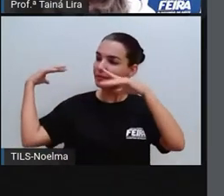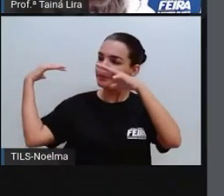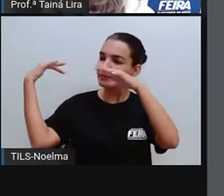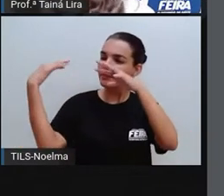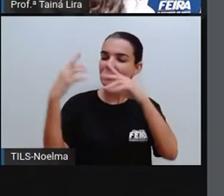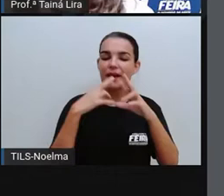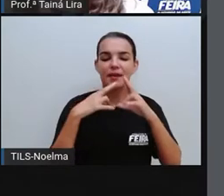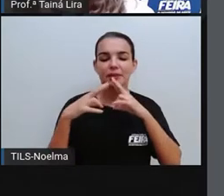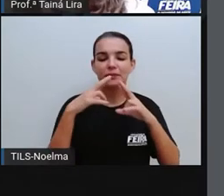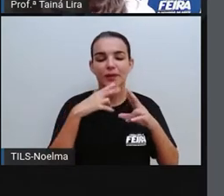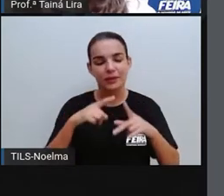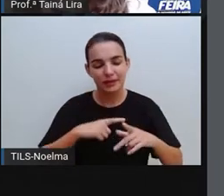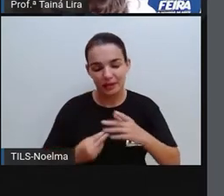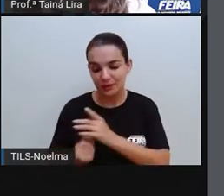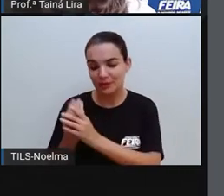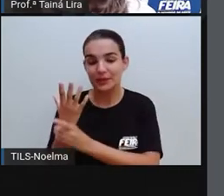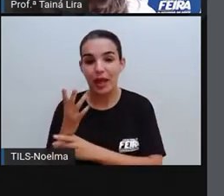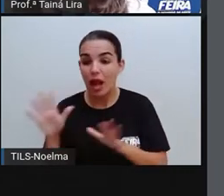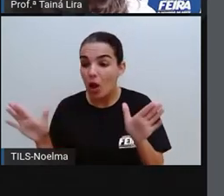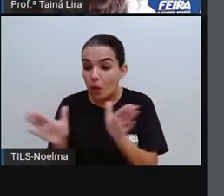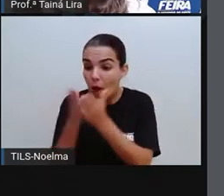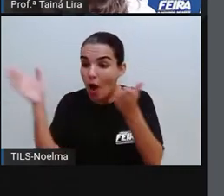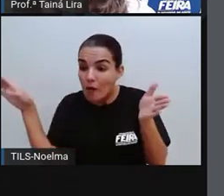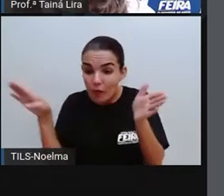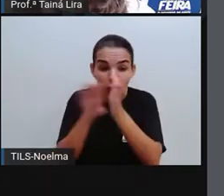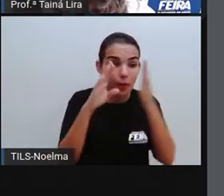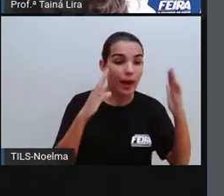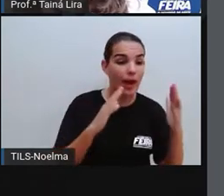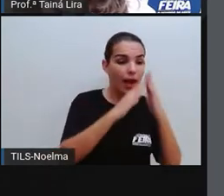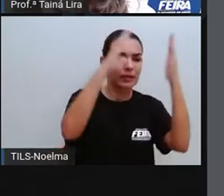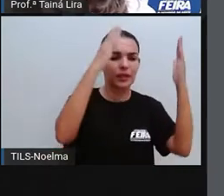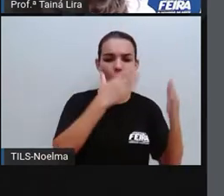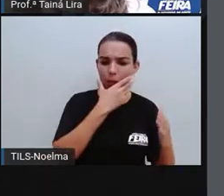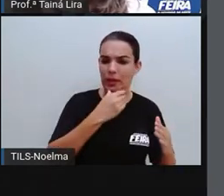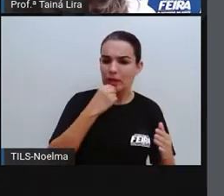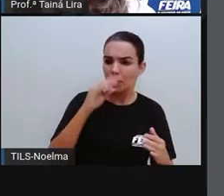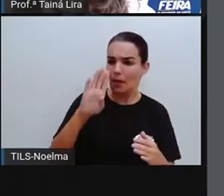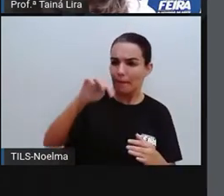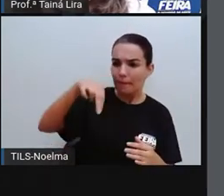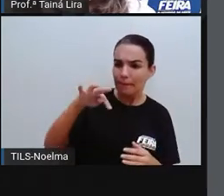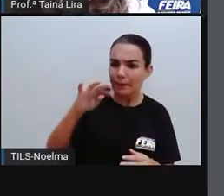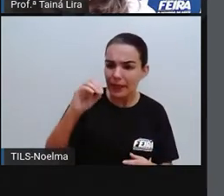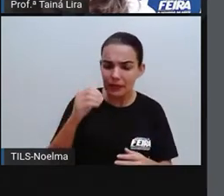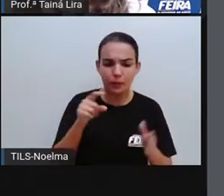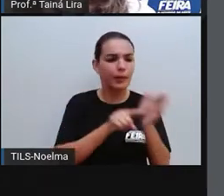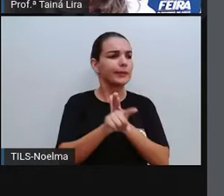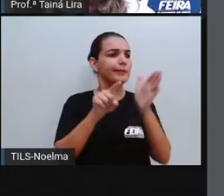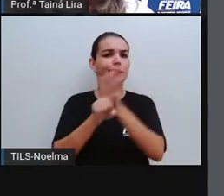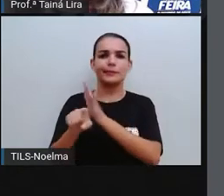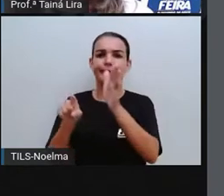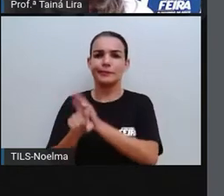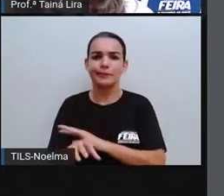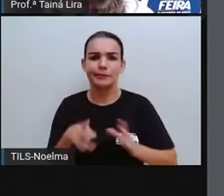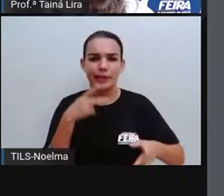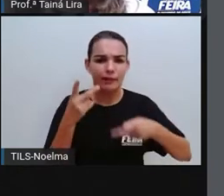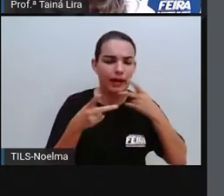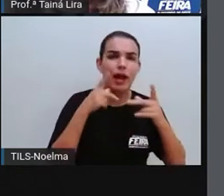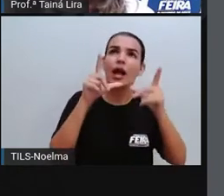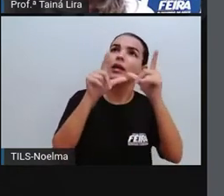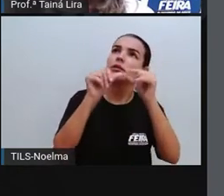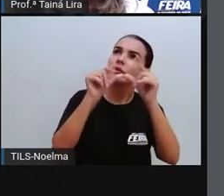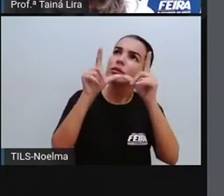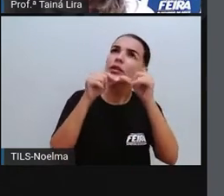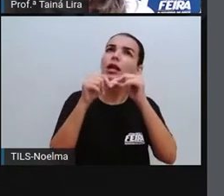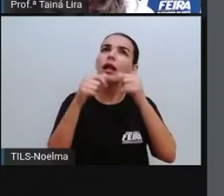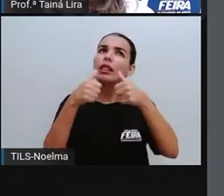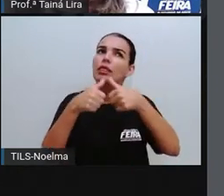Ao voltar para casa, Bento se pôs a falar. As estrelas que estão no céu, também